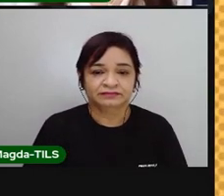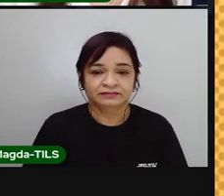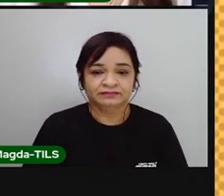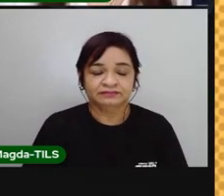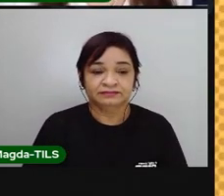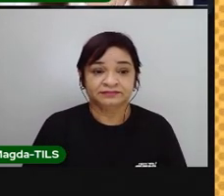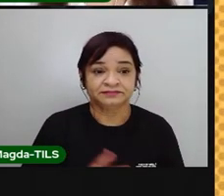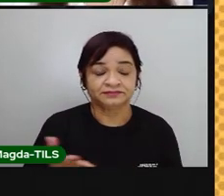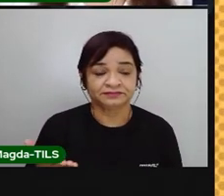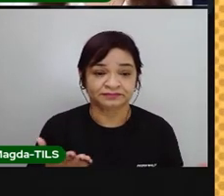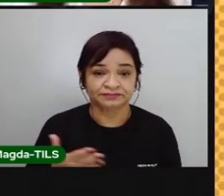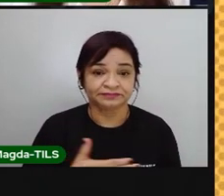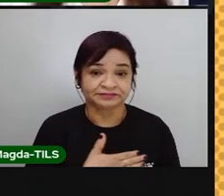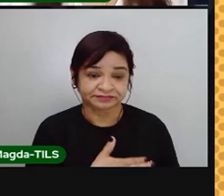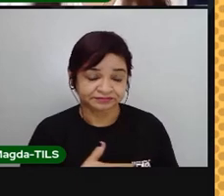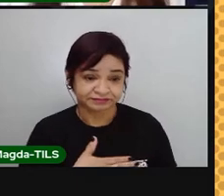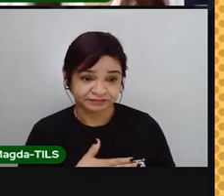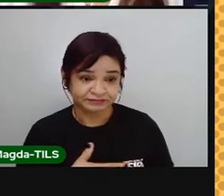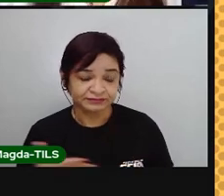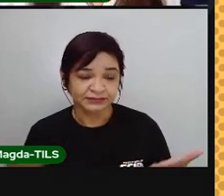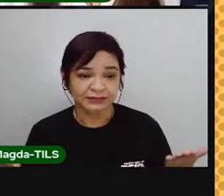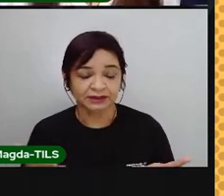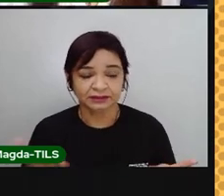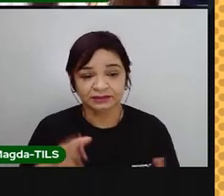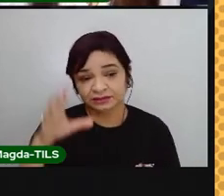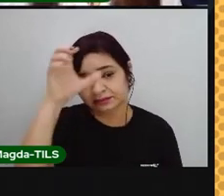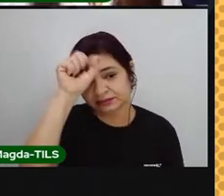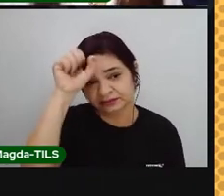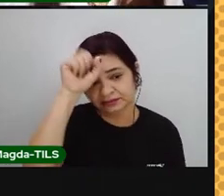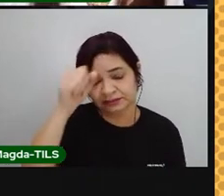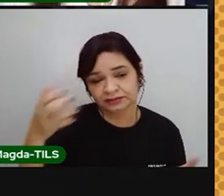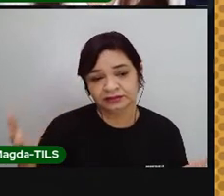E aí, pessoal, vocês gostaram do que a gente aprendeu hoje?